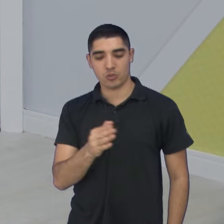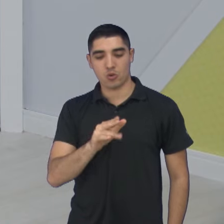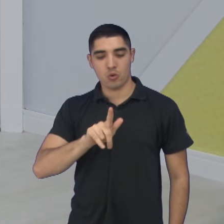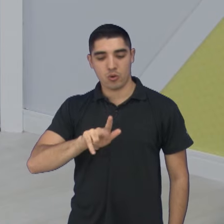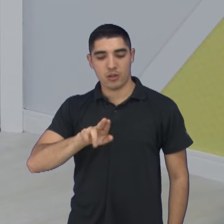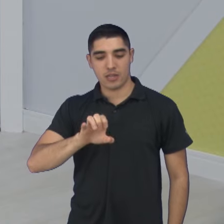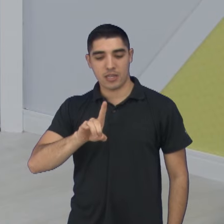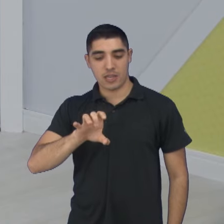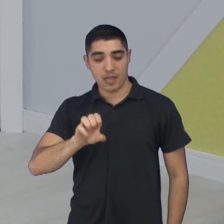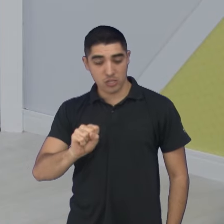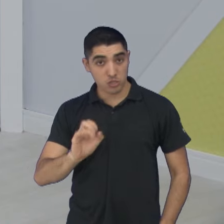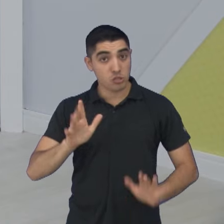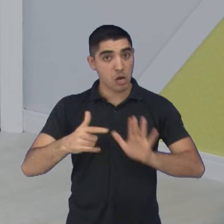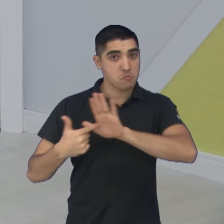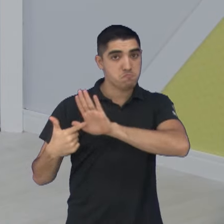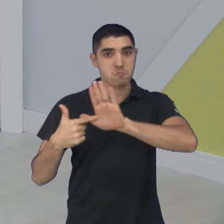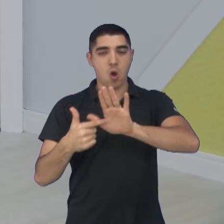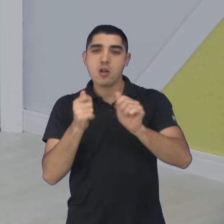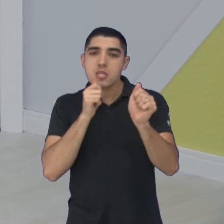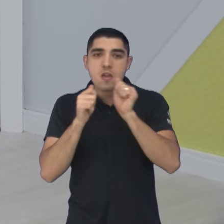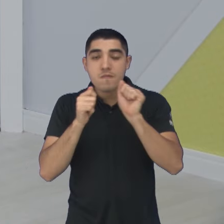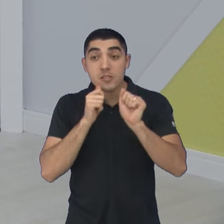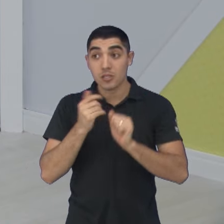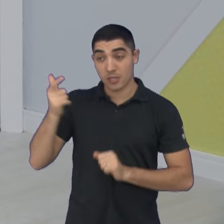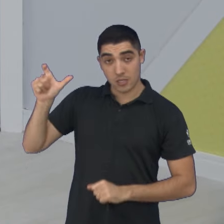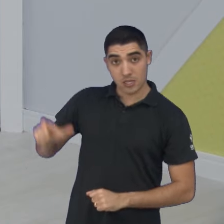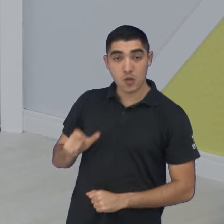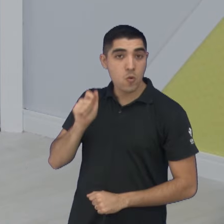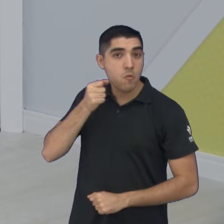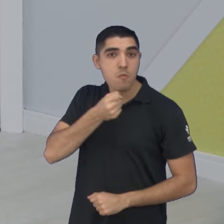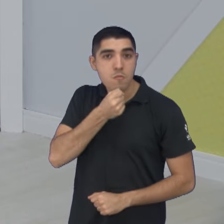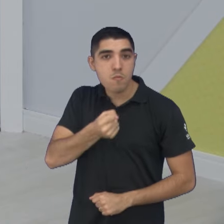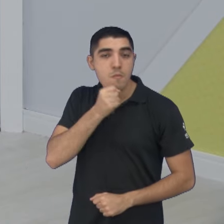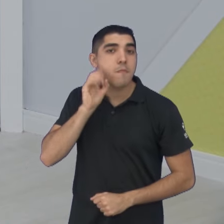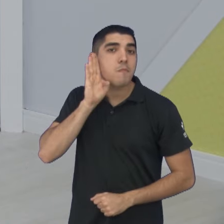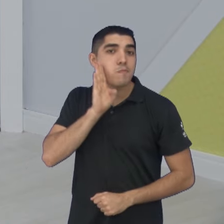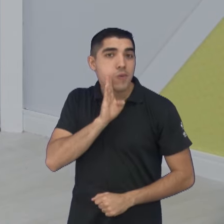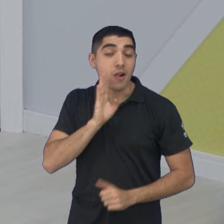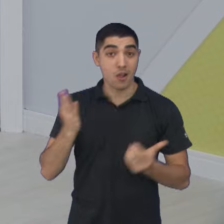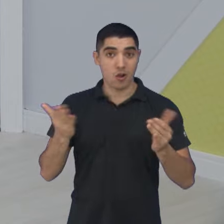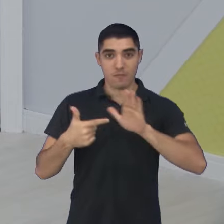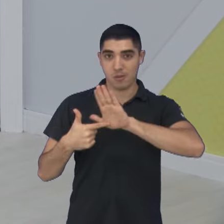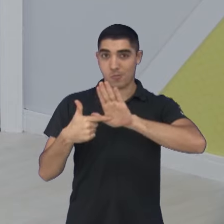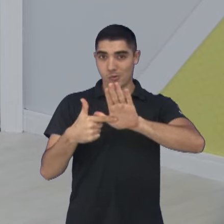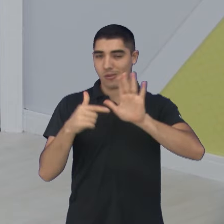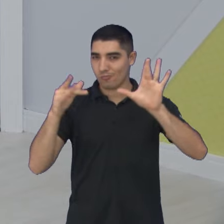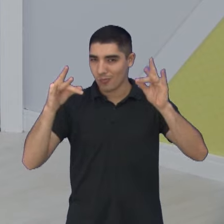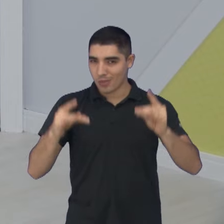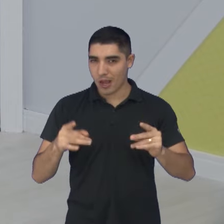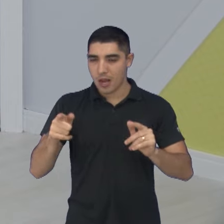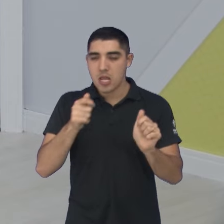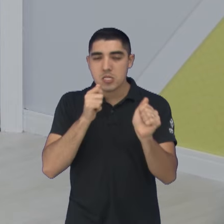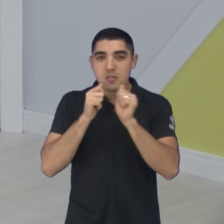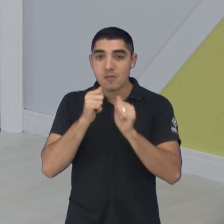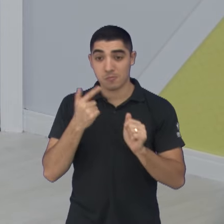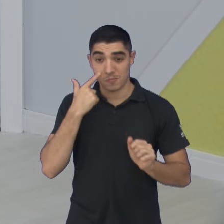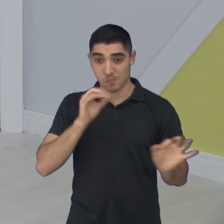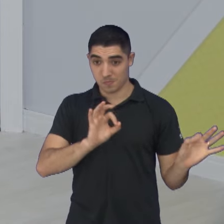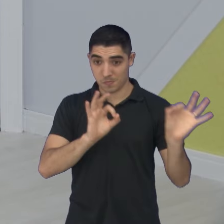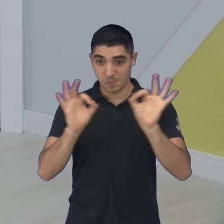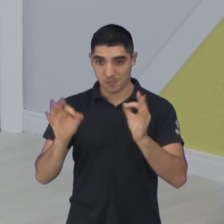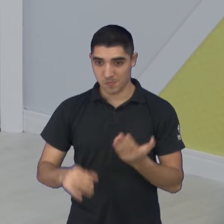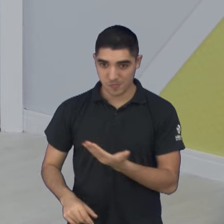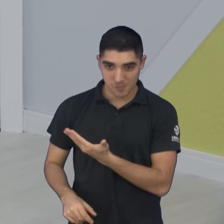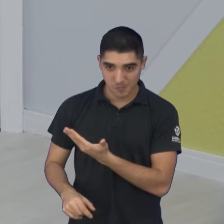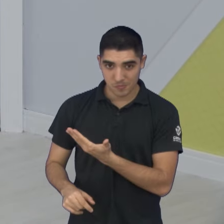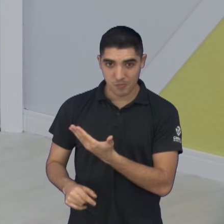para os jornalistas. E o nosso repórter, o Paulo Ricardo, vai contar todos os detalhes para você aqui no Hora do Esporte. Coloca o